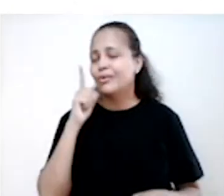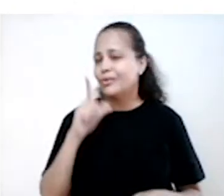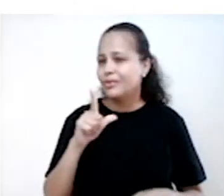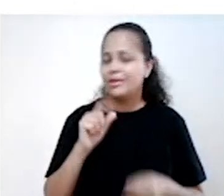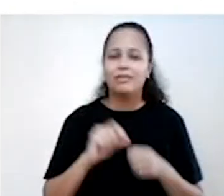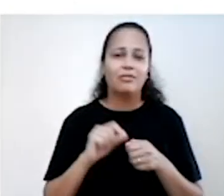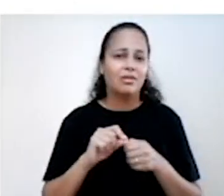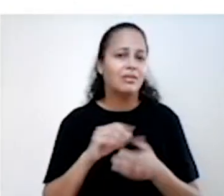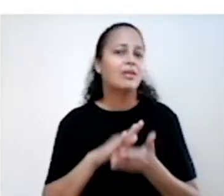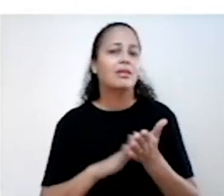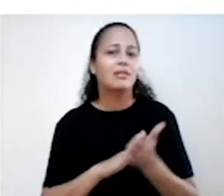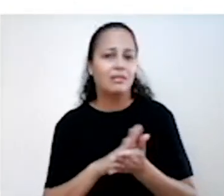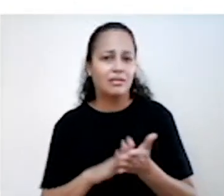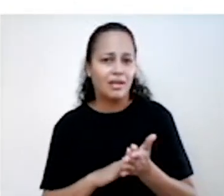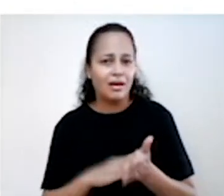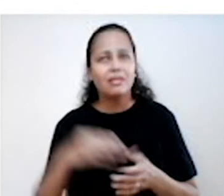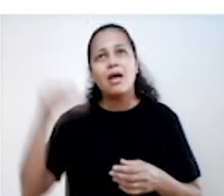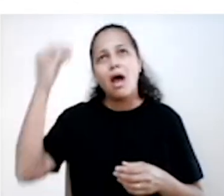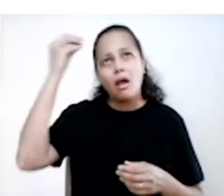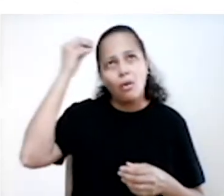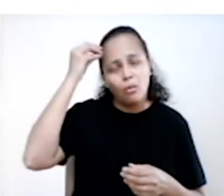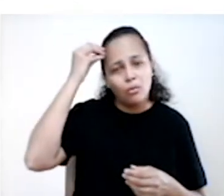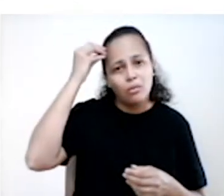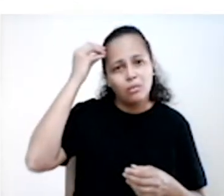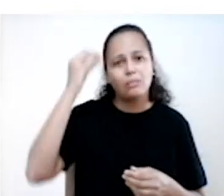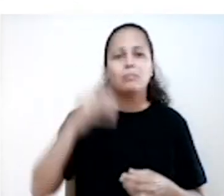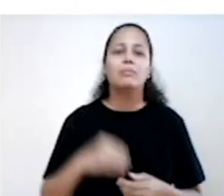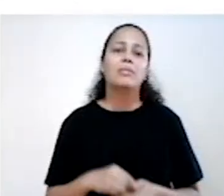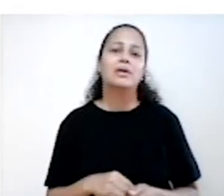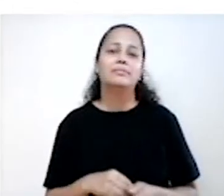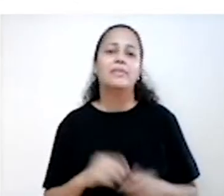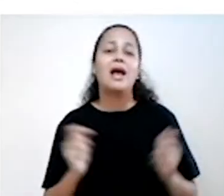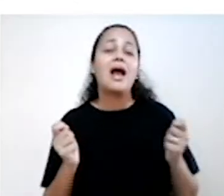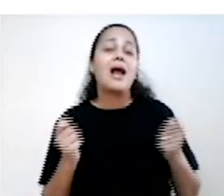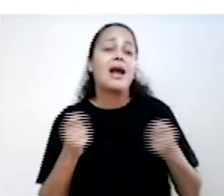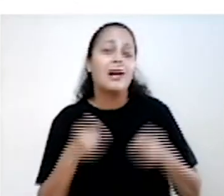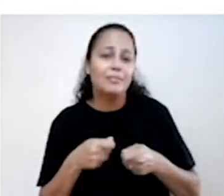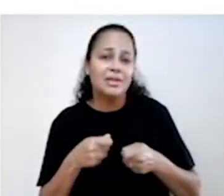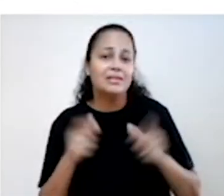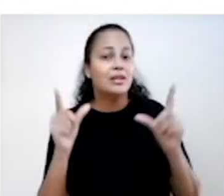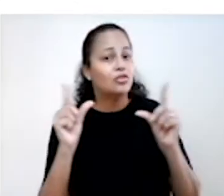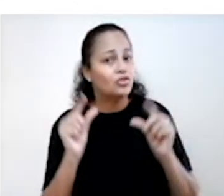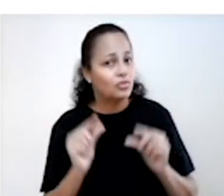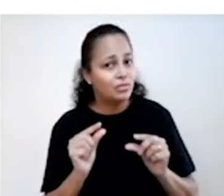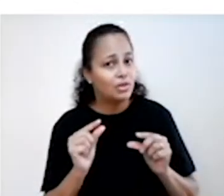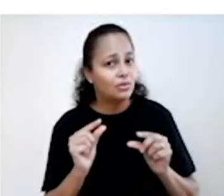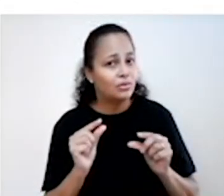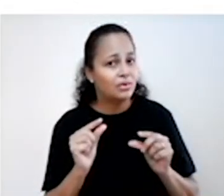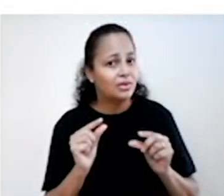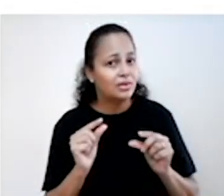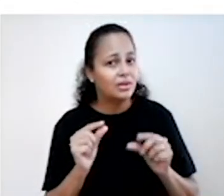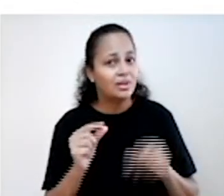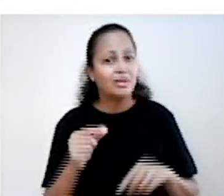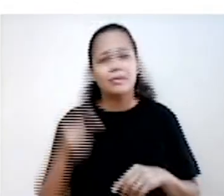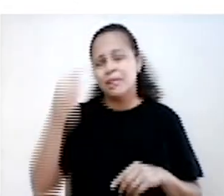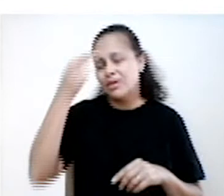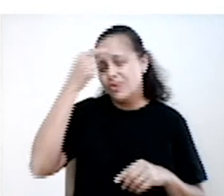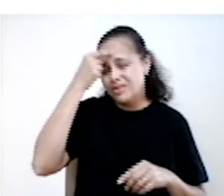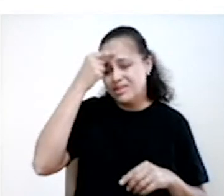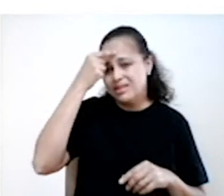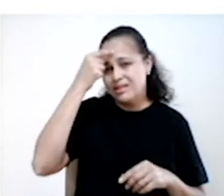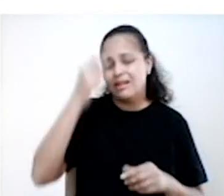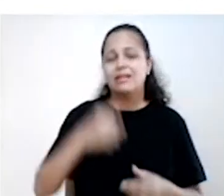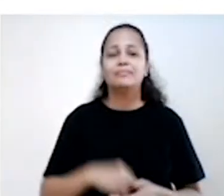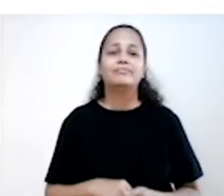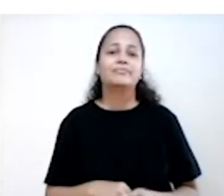culpa excessiva ou ainda inapropriada A capacidade diminuída para pensar ou se concentrar ou